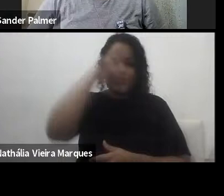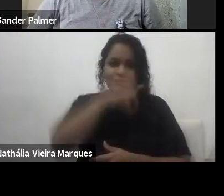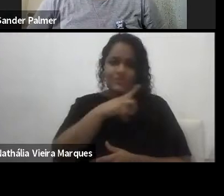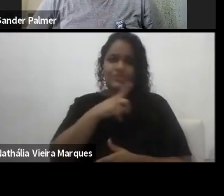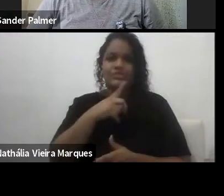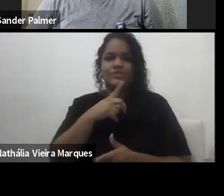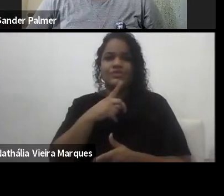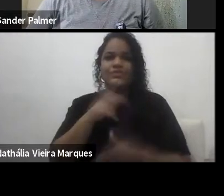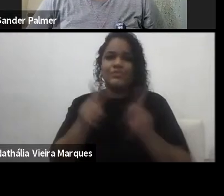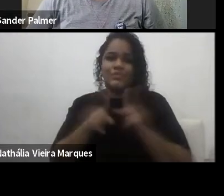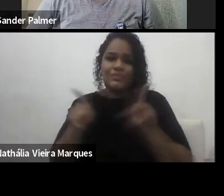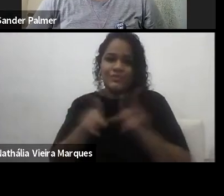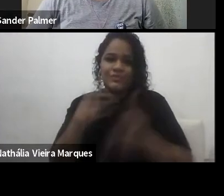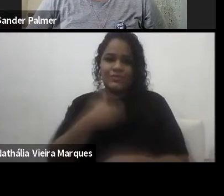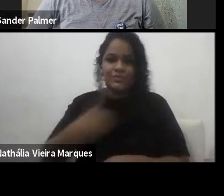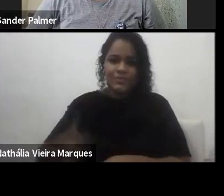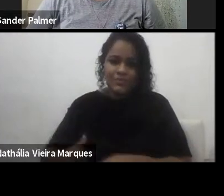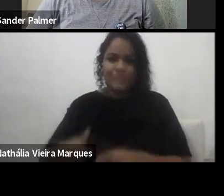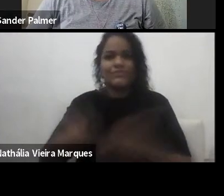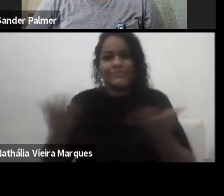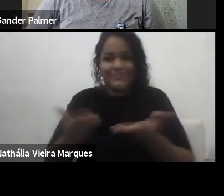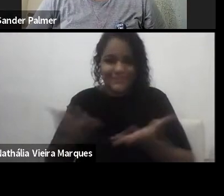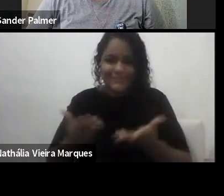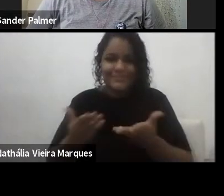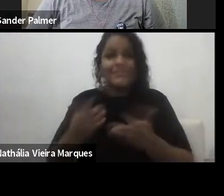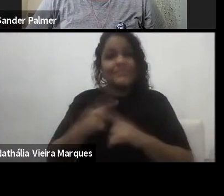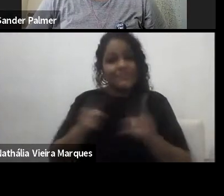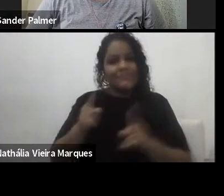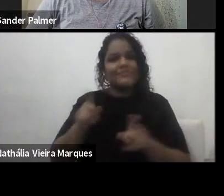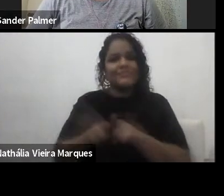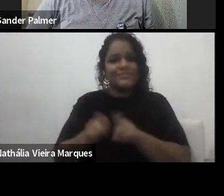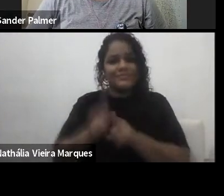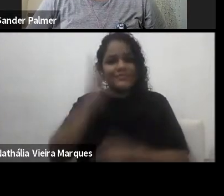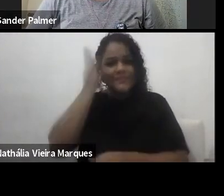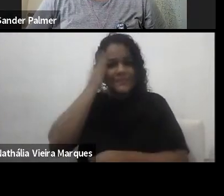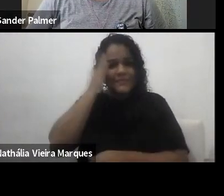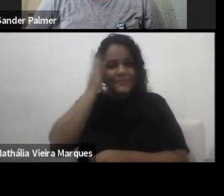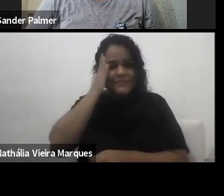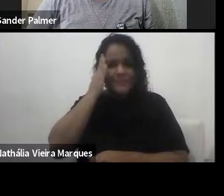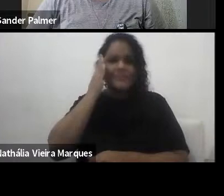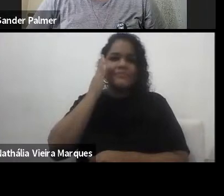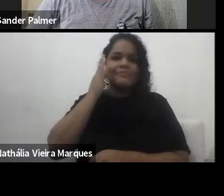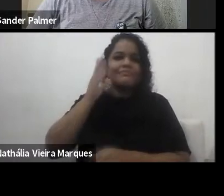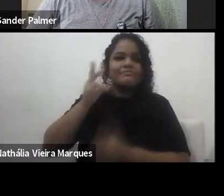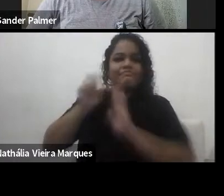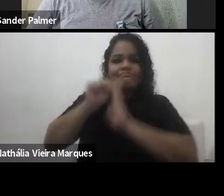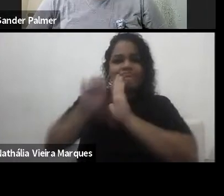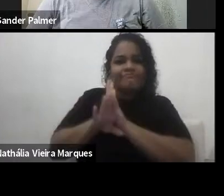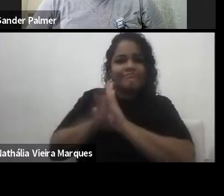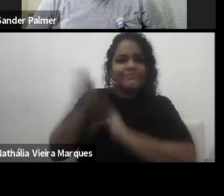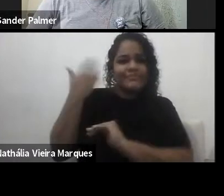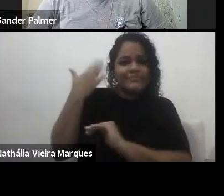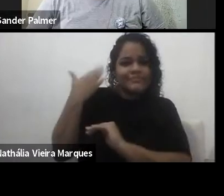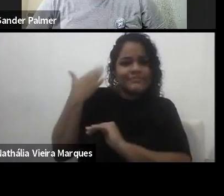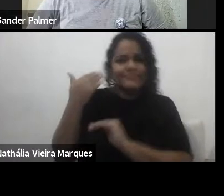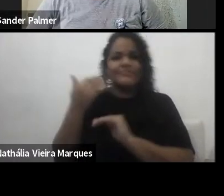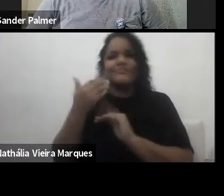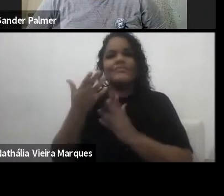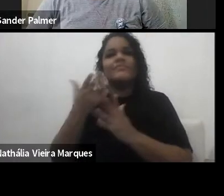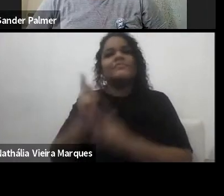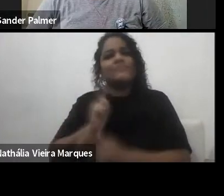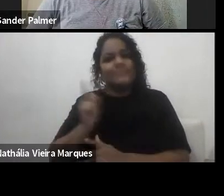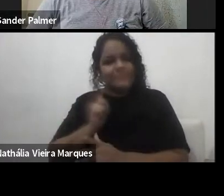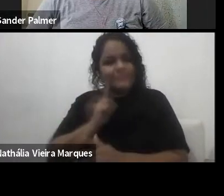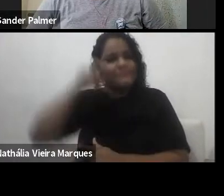antepassados lá no século XVIII tiveram dificuldades tremendas, pensa você fazer reclamações